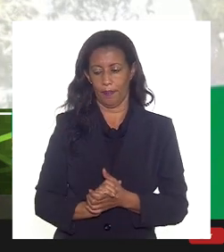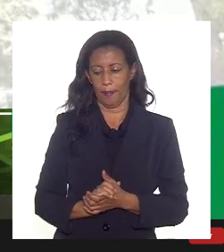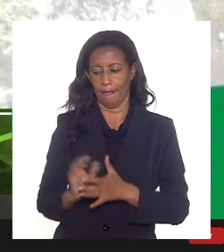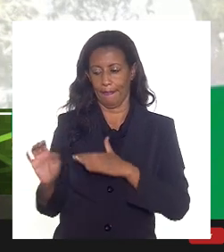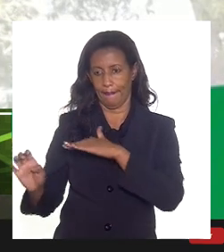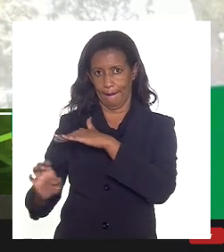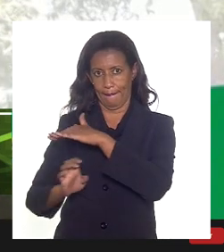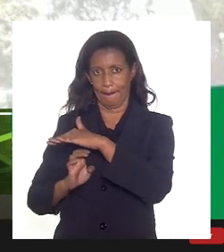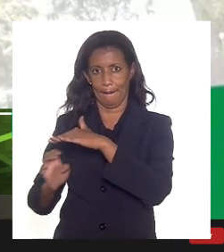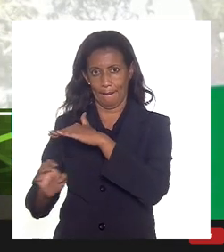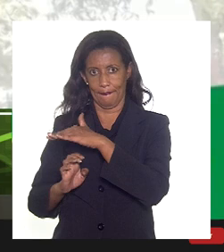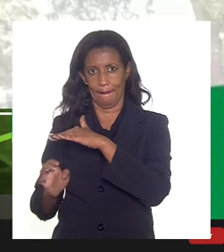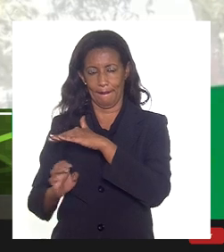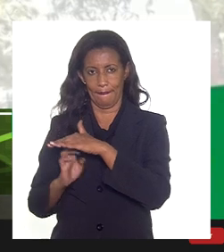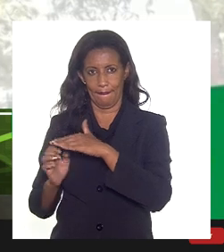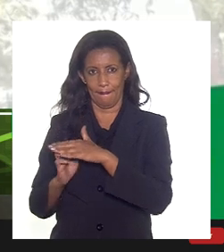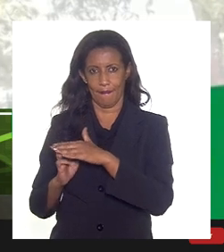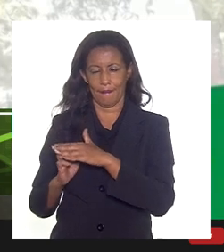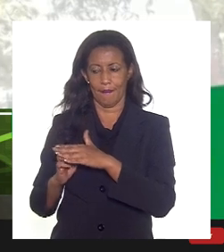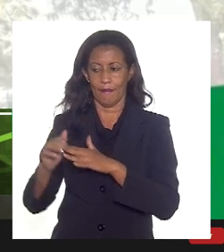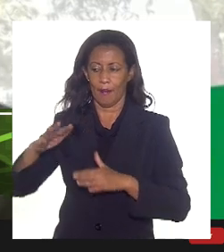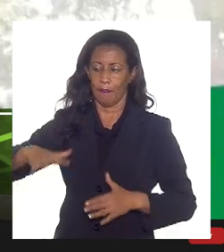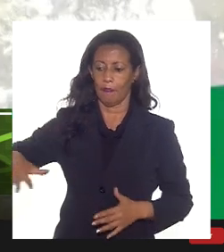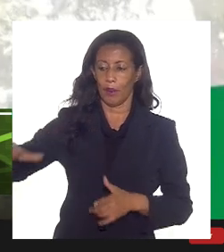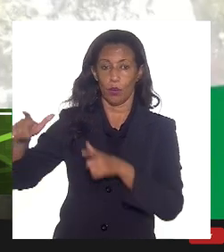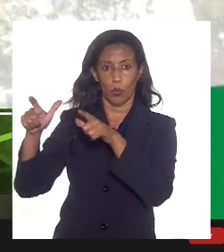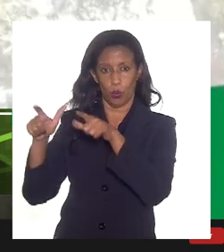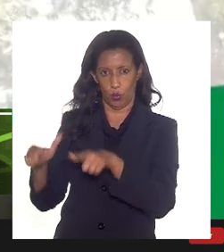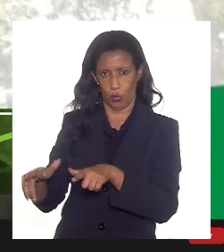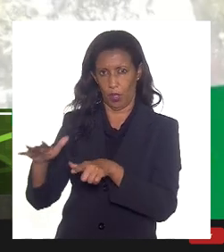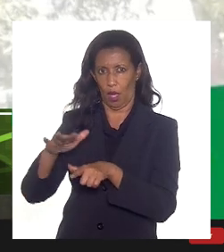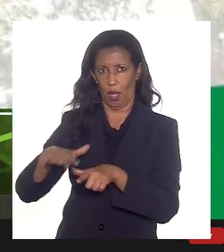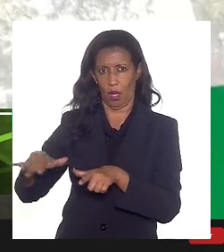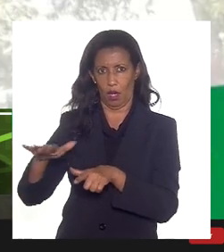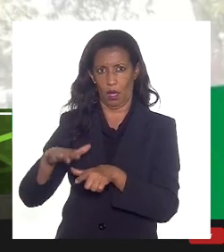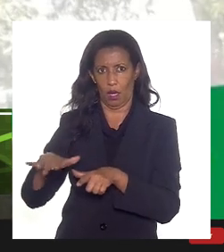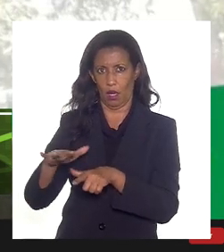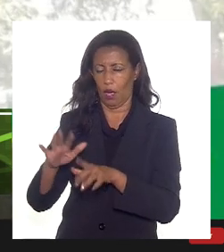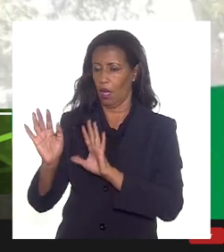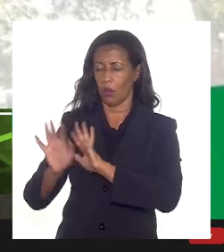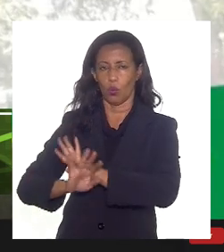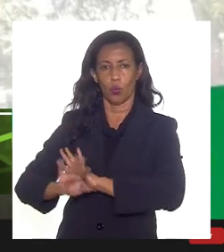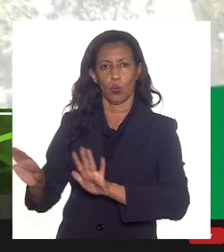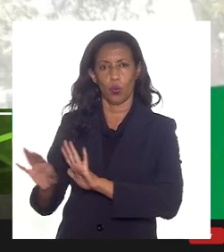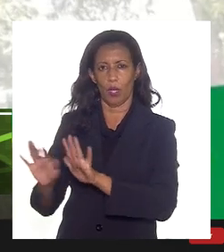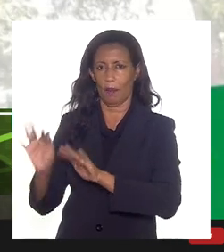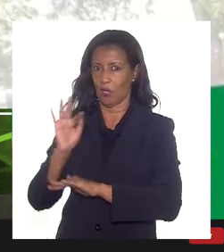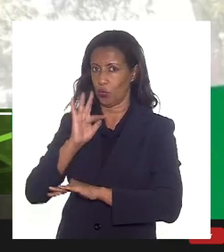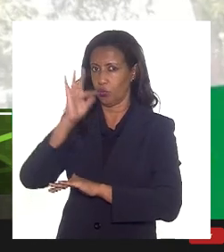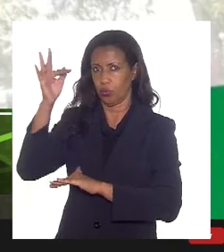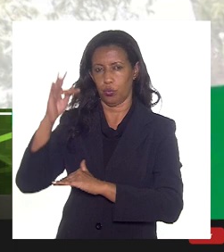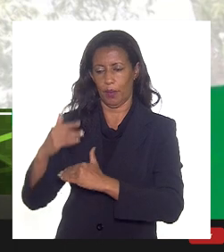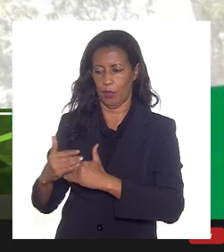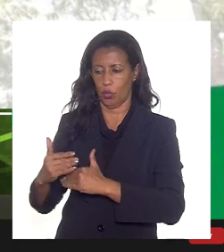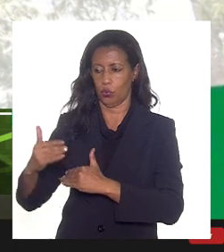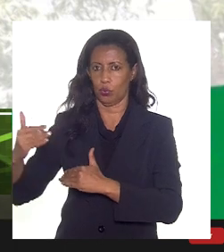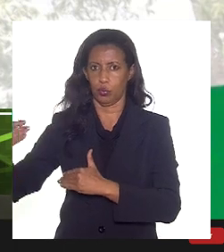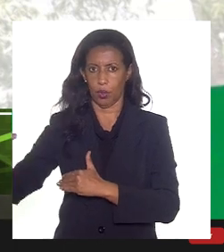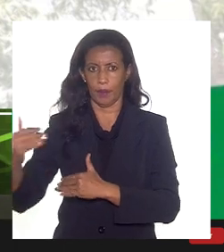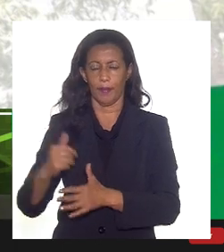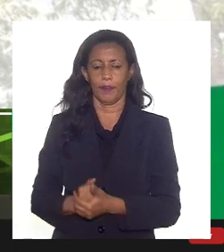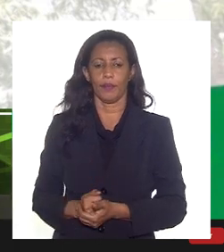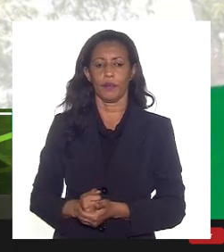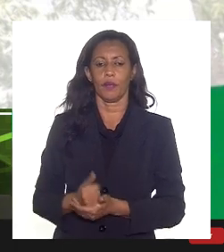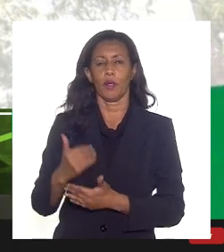razão da rentabilidade daquele ativo daquele campo que ela deixa de incorrer futuramente ele é precificado e